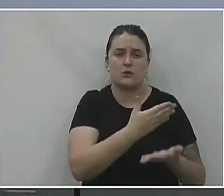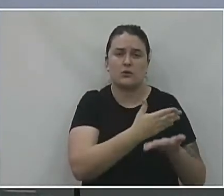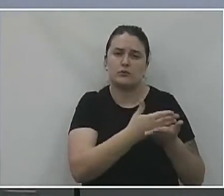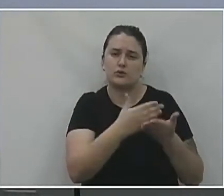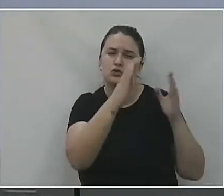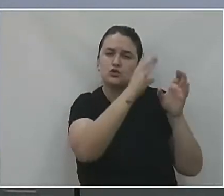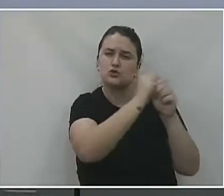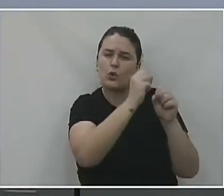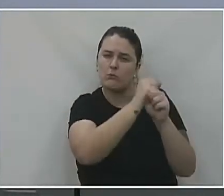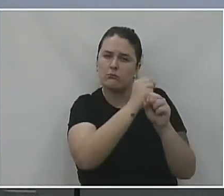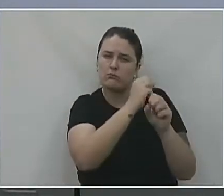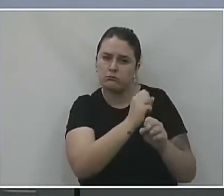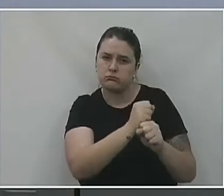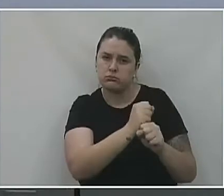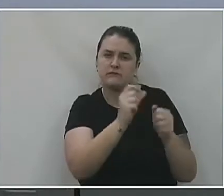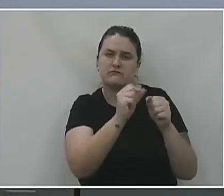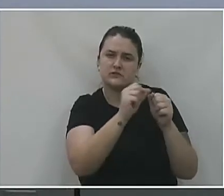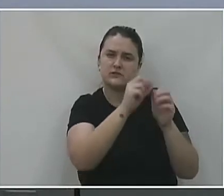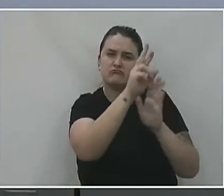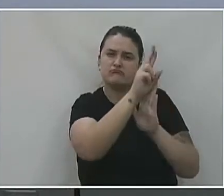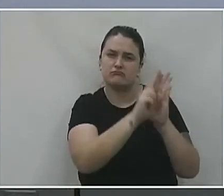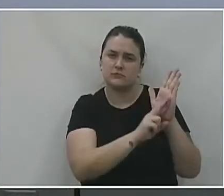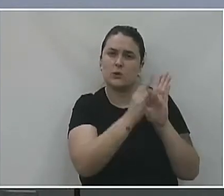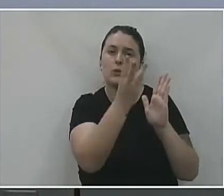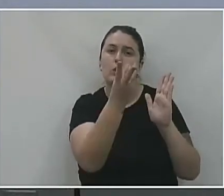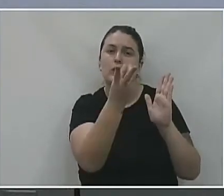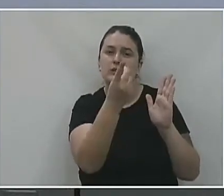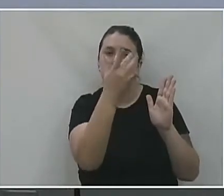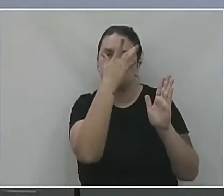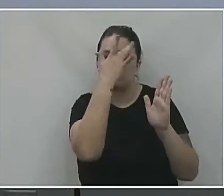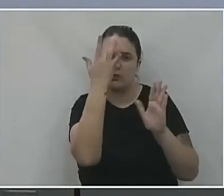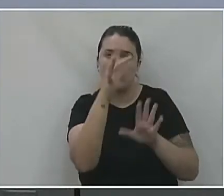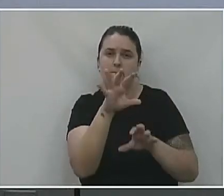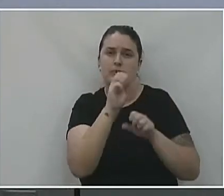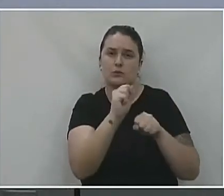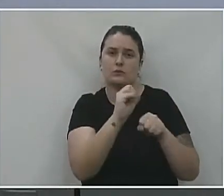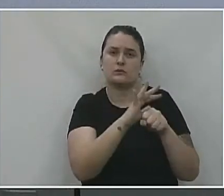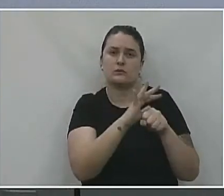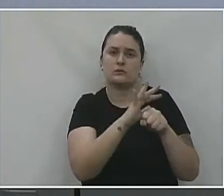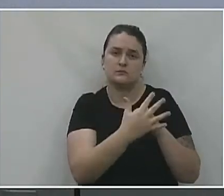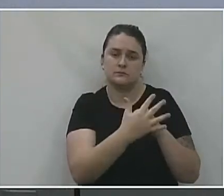contabilizados os positivos de laboratório. 2